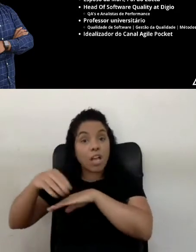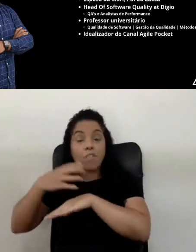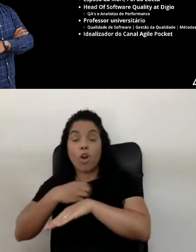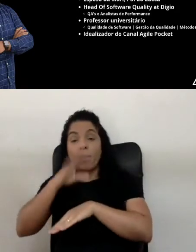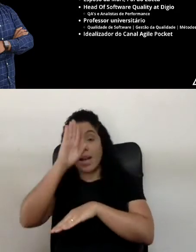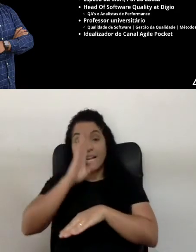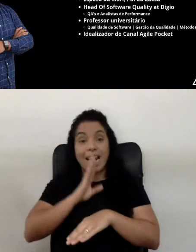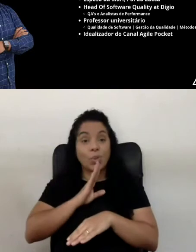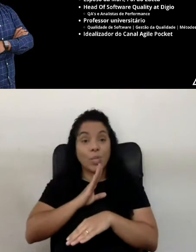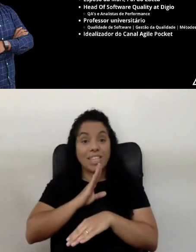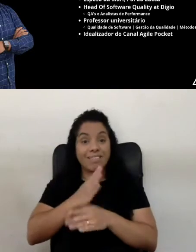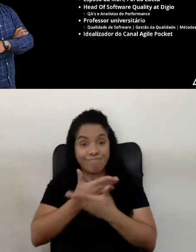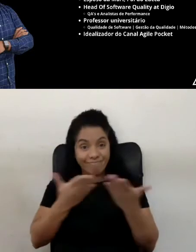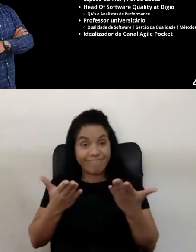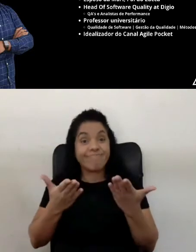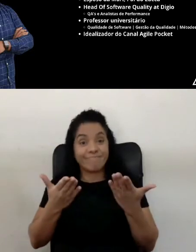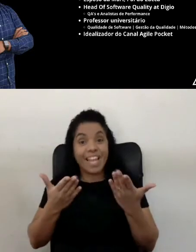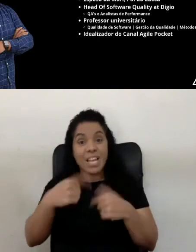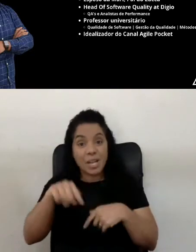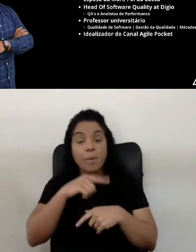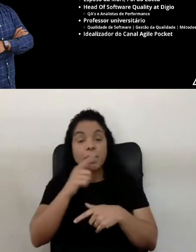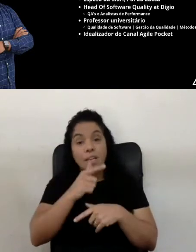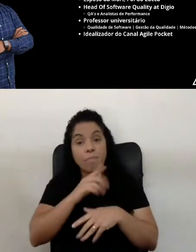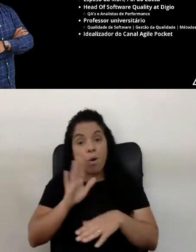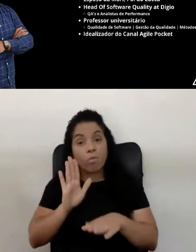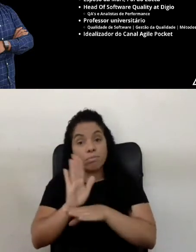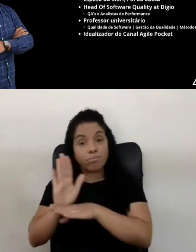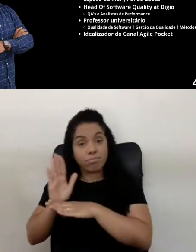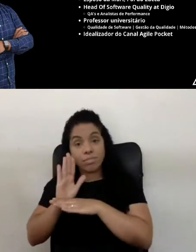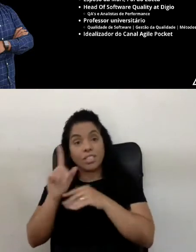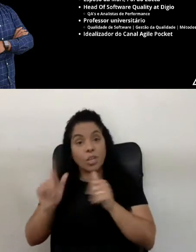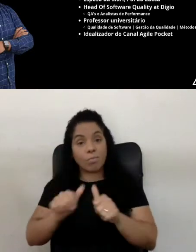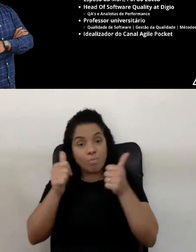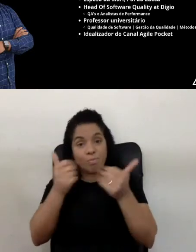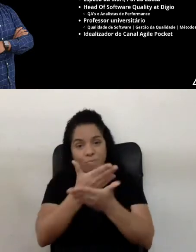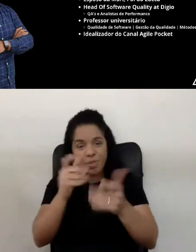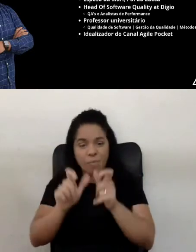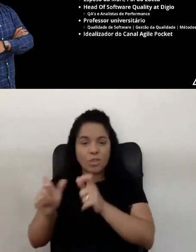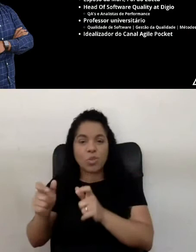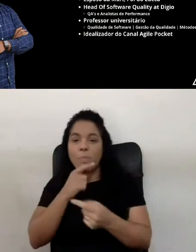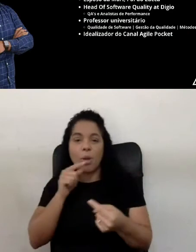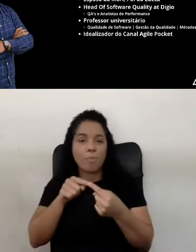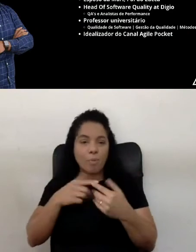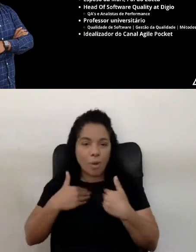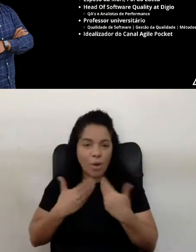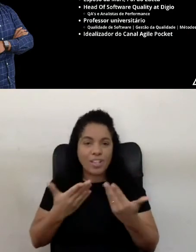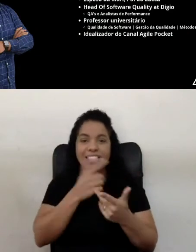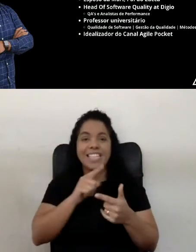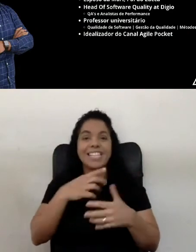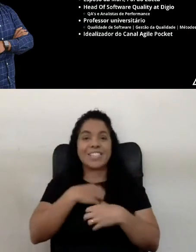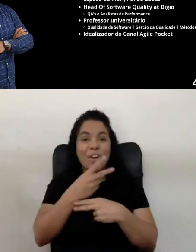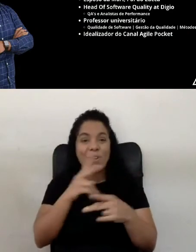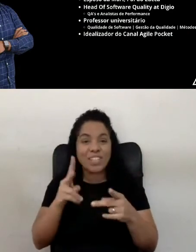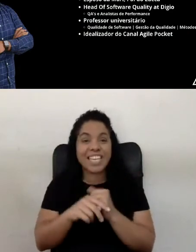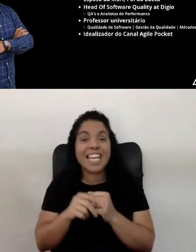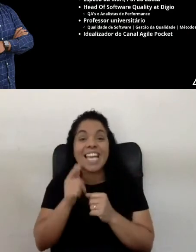tá? Para que possa, de fato, enriquecer o conteúdo do pessoal. Esse é o propósito, esse é o meu propósito e é dessa forma que